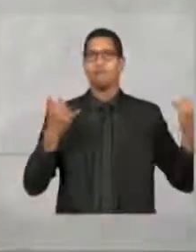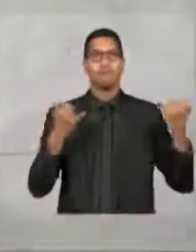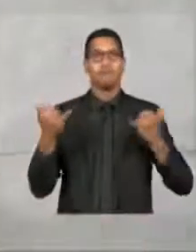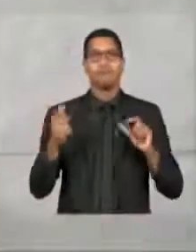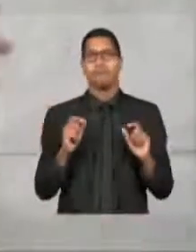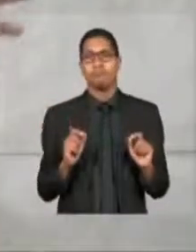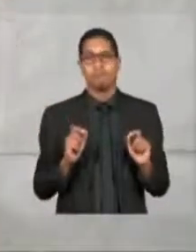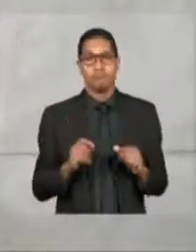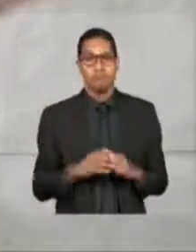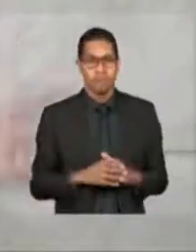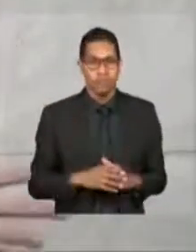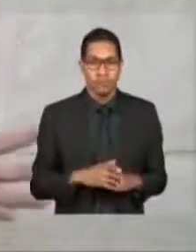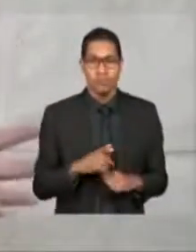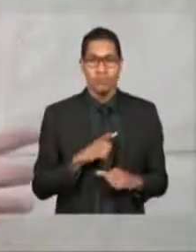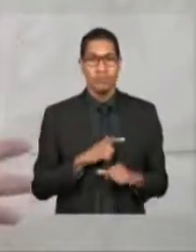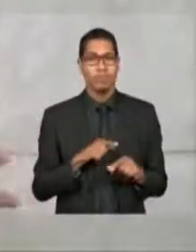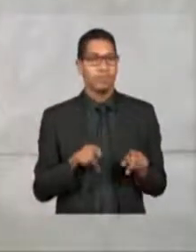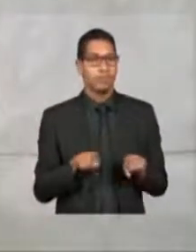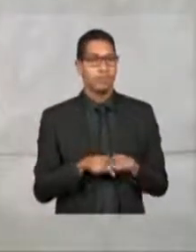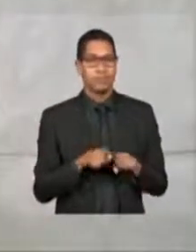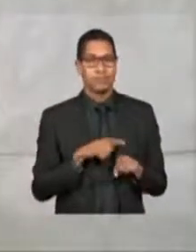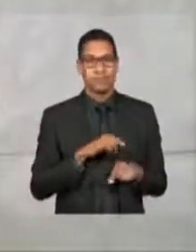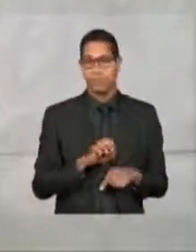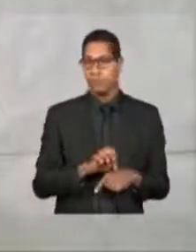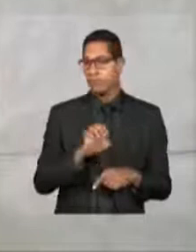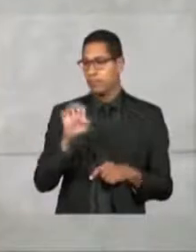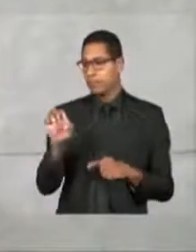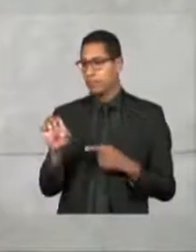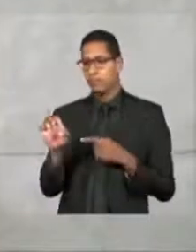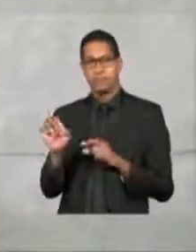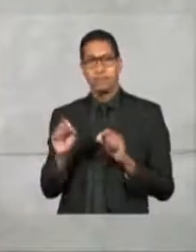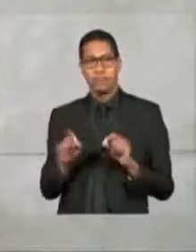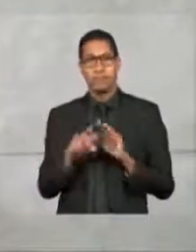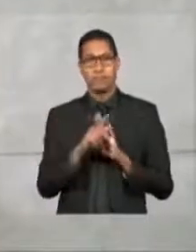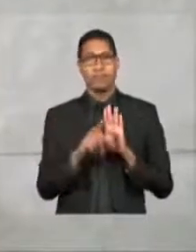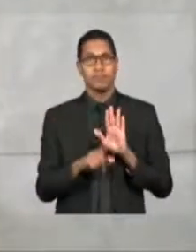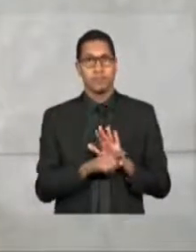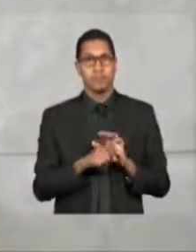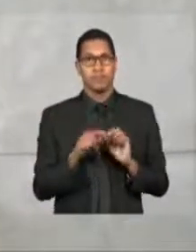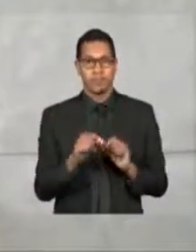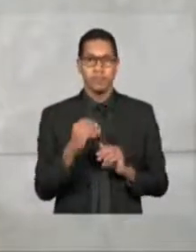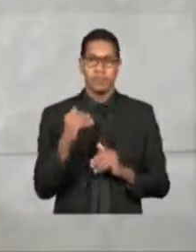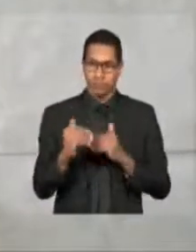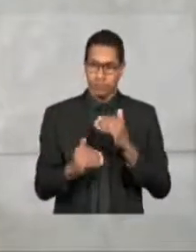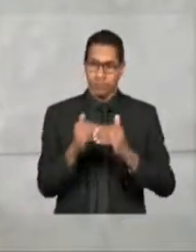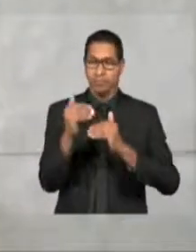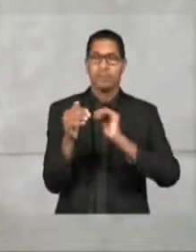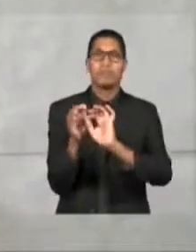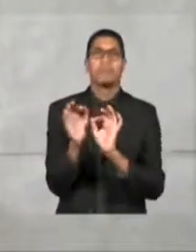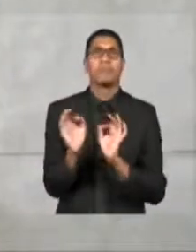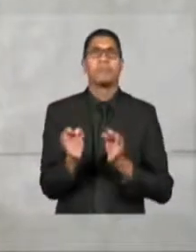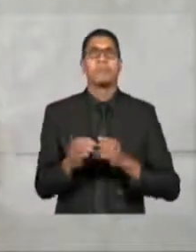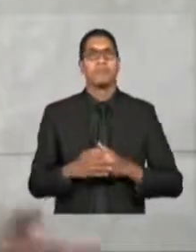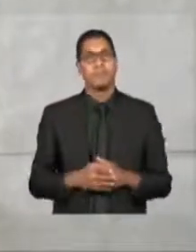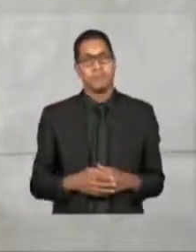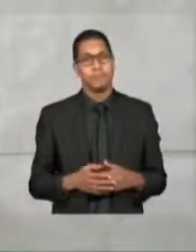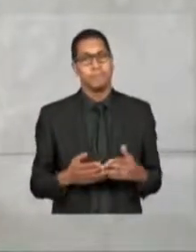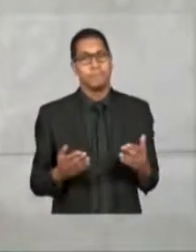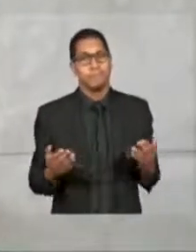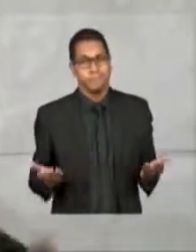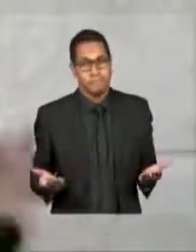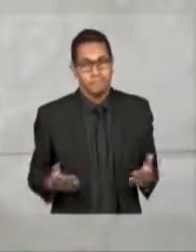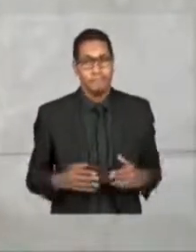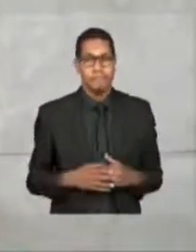que até a oposição, ela diz que o projeto é um avanço. Então,